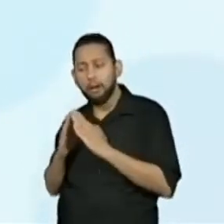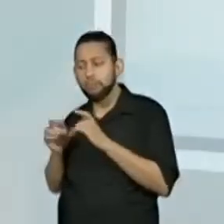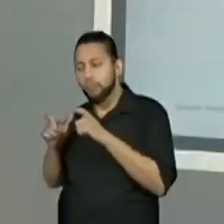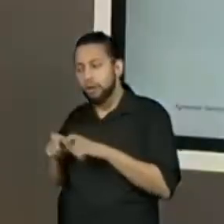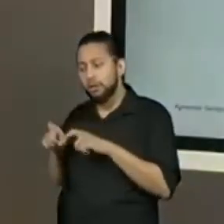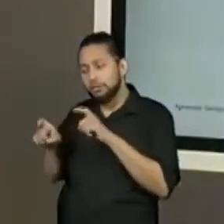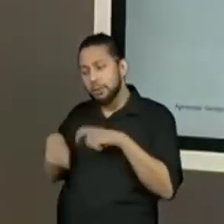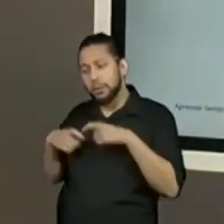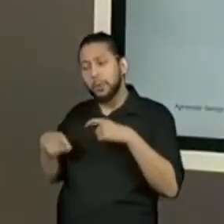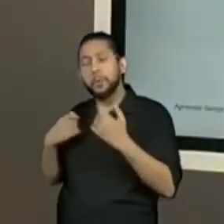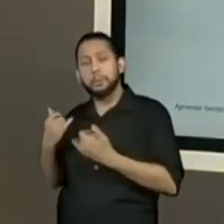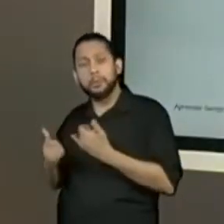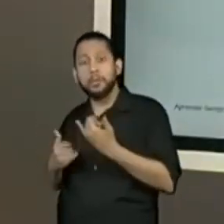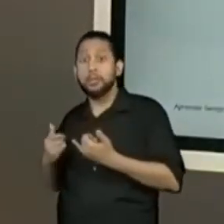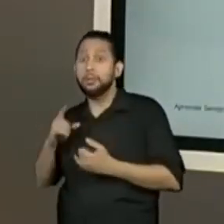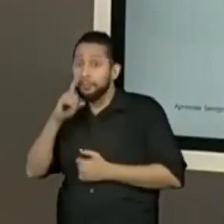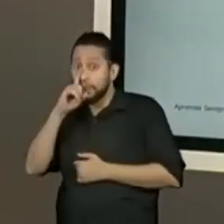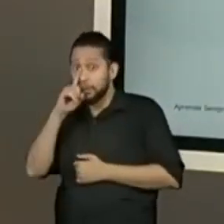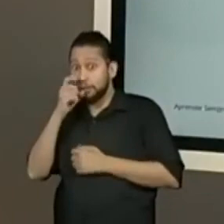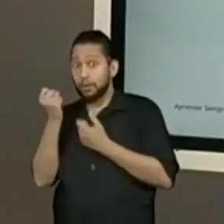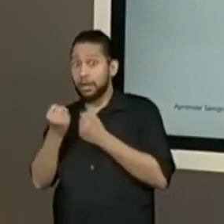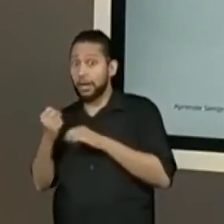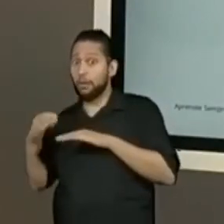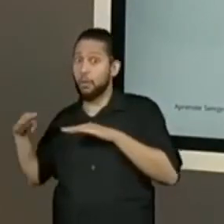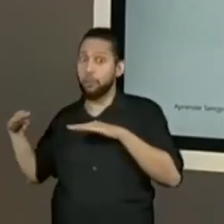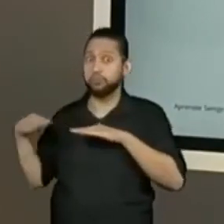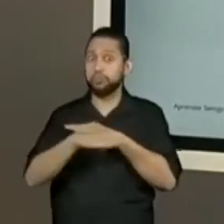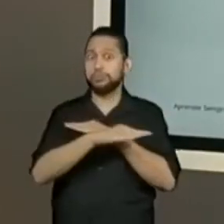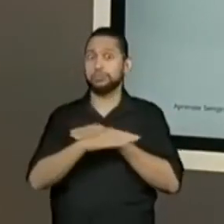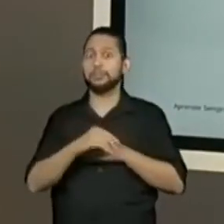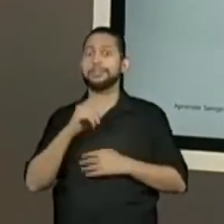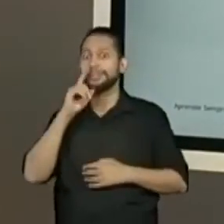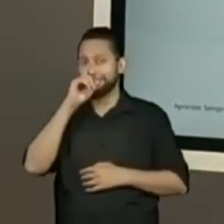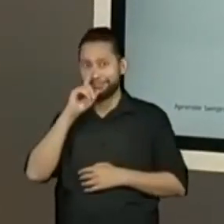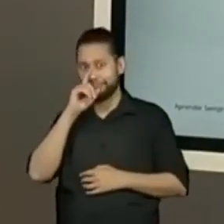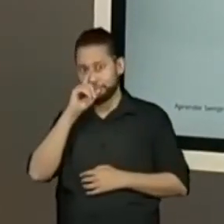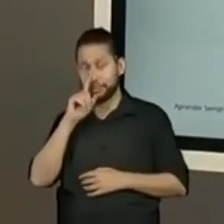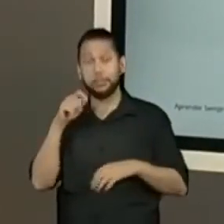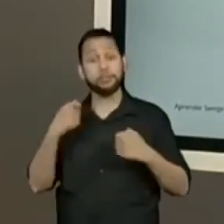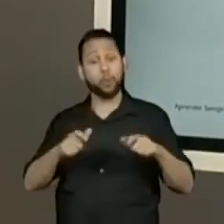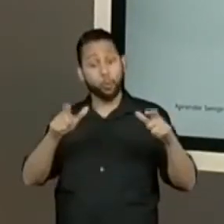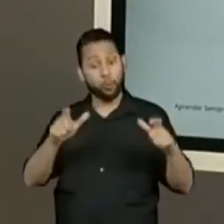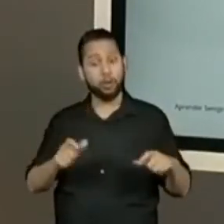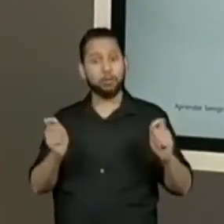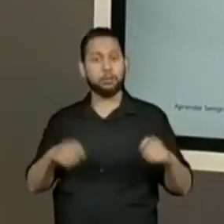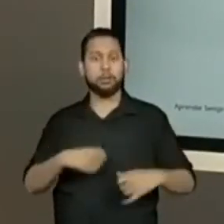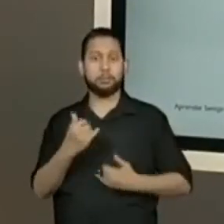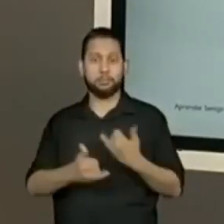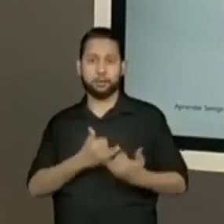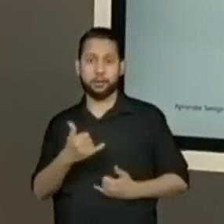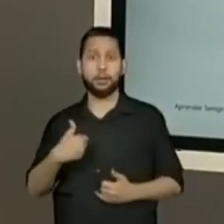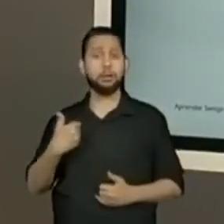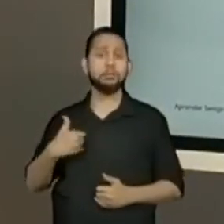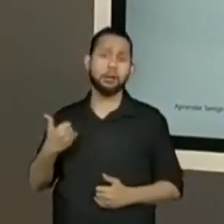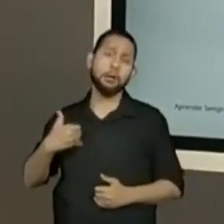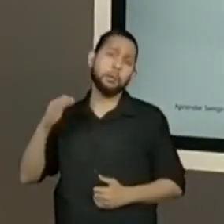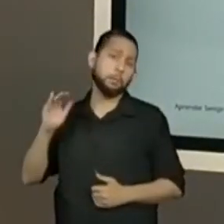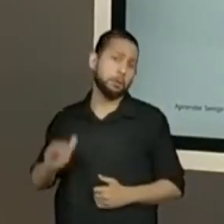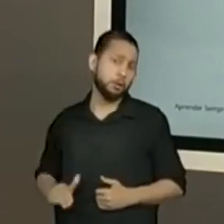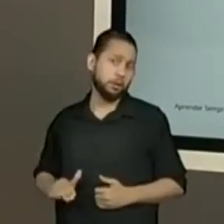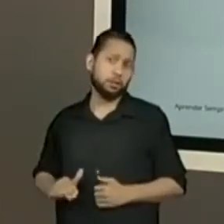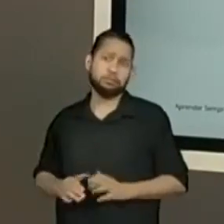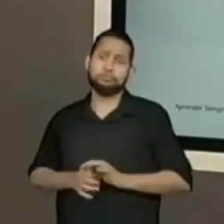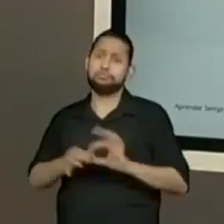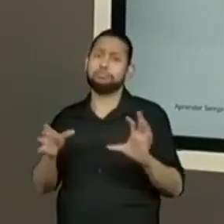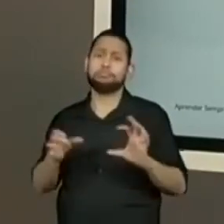amigos para brincar na rua. Então, você precisa escolher um lugar adequado para brincar. Quando eu era criança, eu conseguia